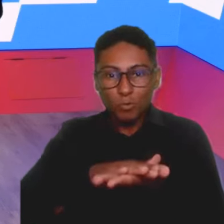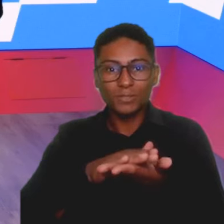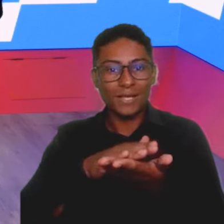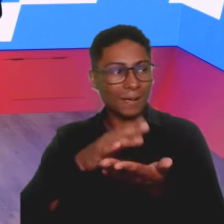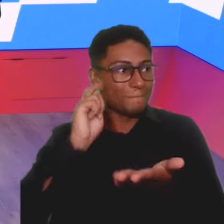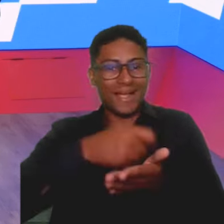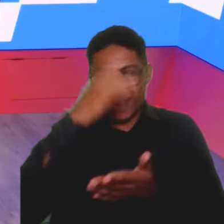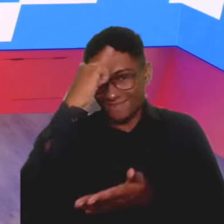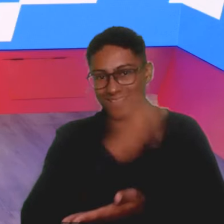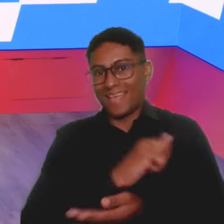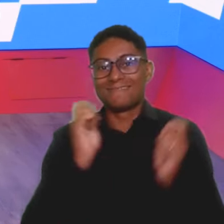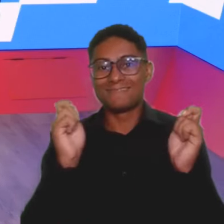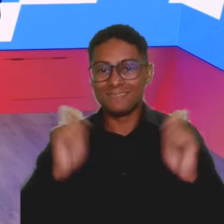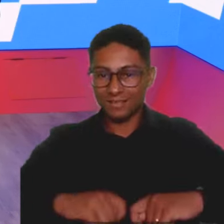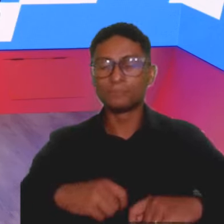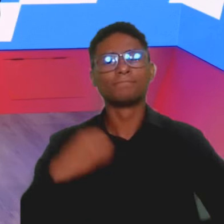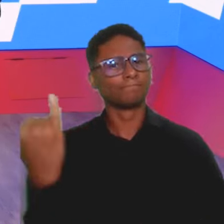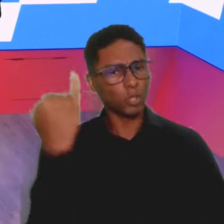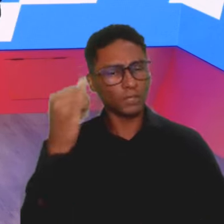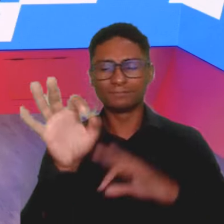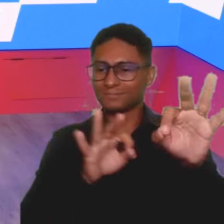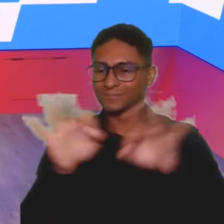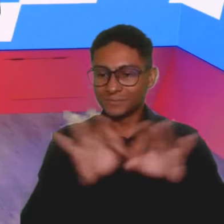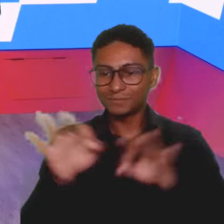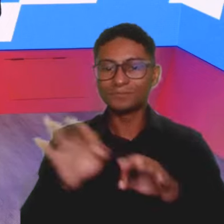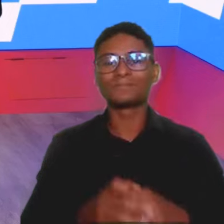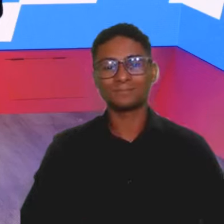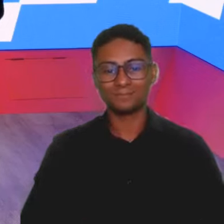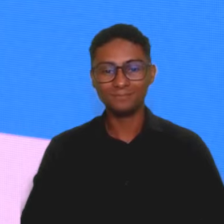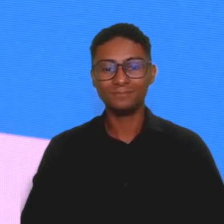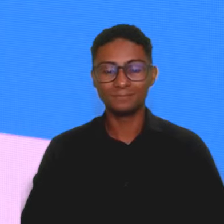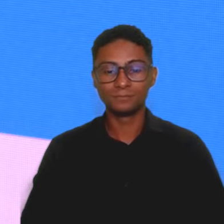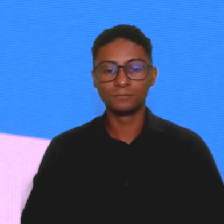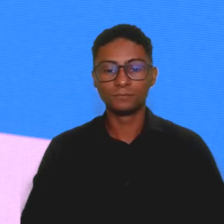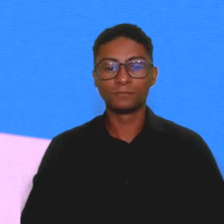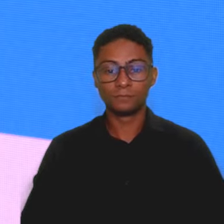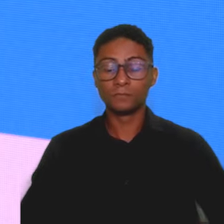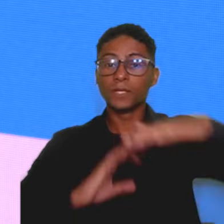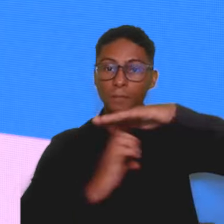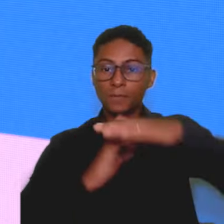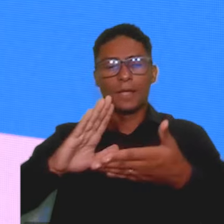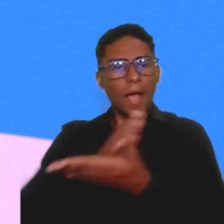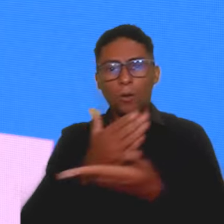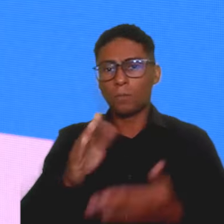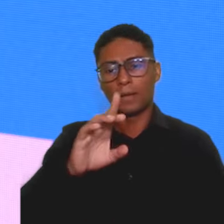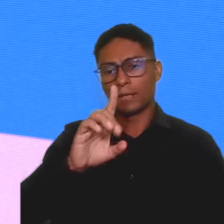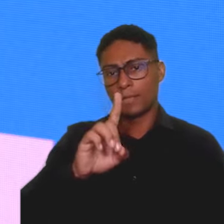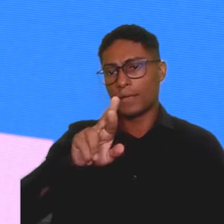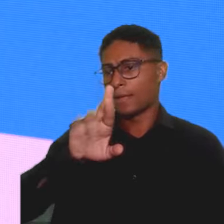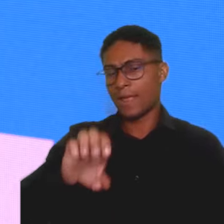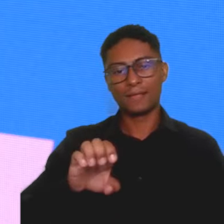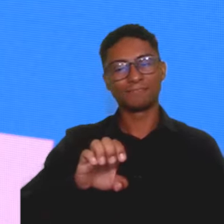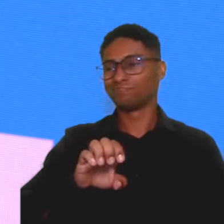muito importante na parte de planejamento utilizando a ferramenta fluxo de caixa. Tem muita empresa que não faz o DRE ou